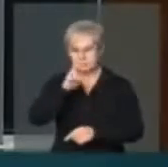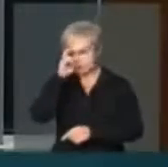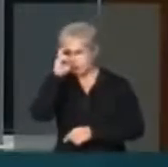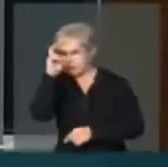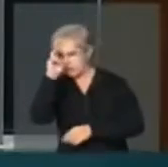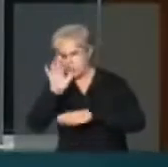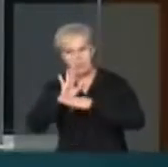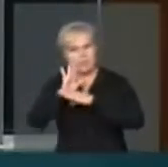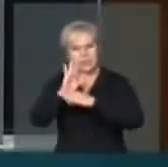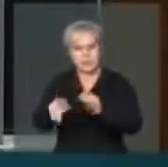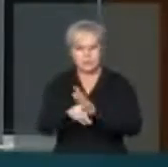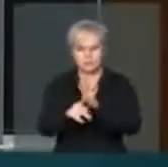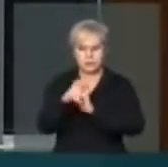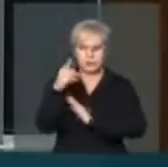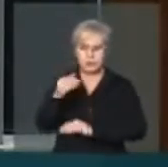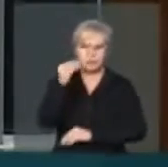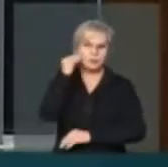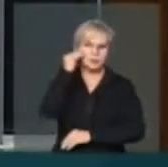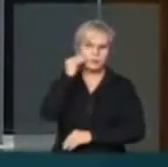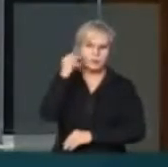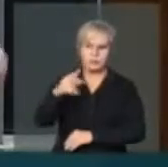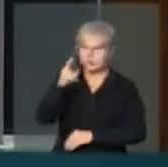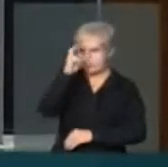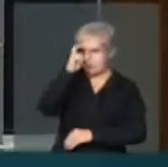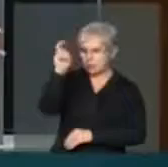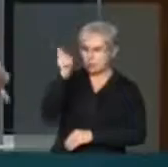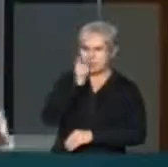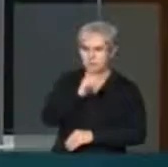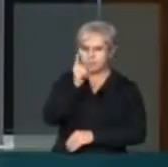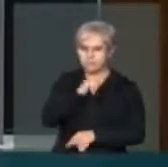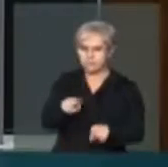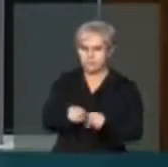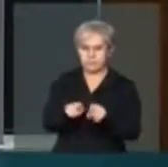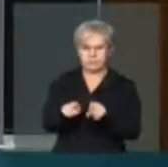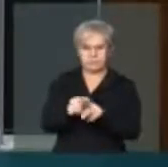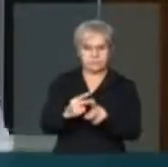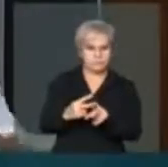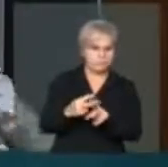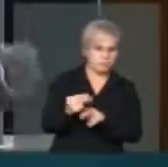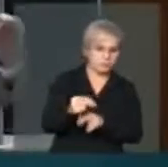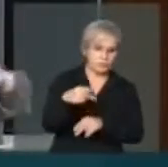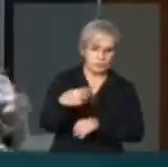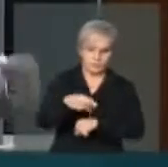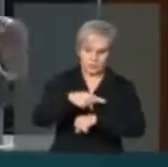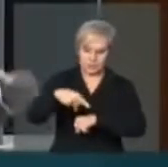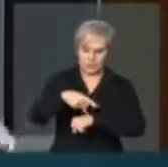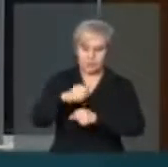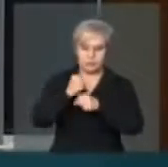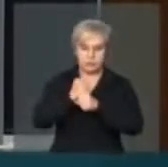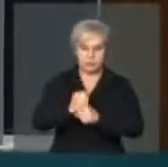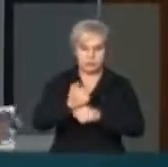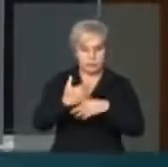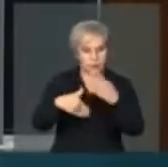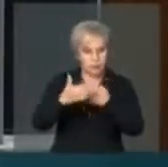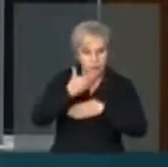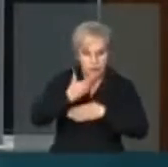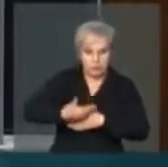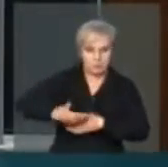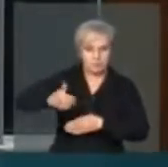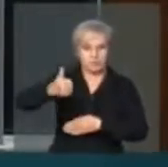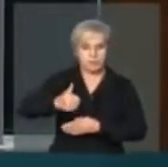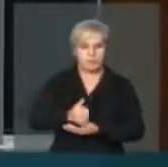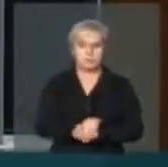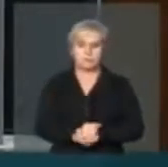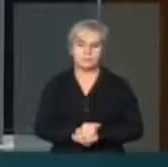muito contribuir com sua inteligência, com a sua capacidade, acima de tudo, para que esse país, essa nação, possa ser um país cada